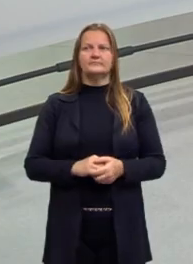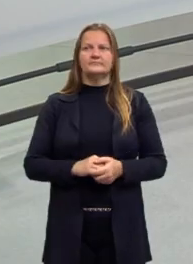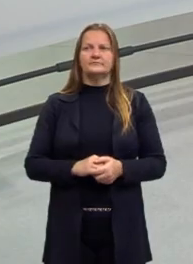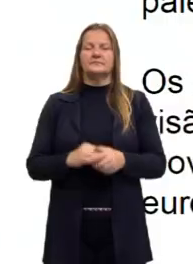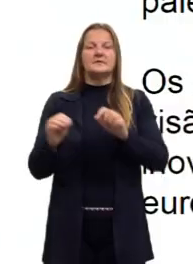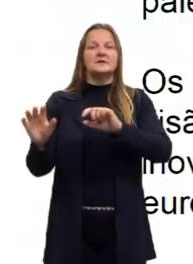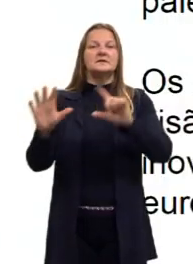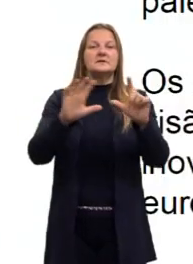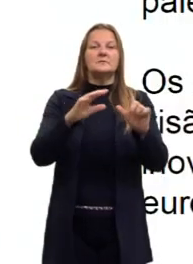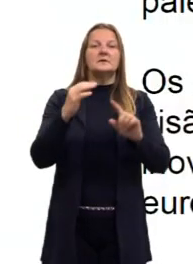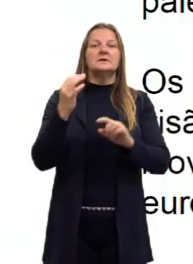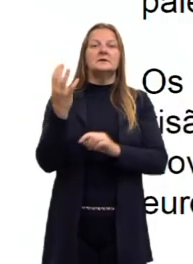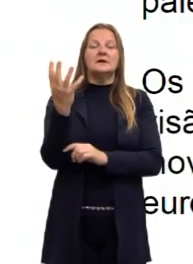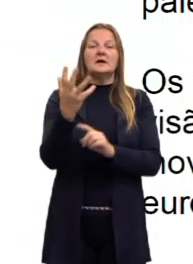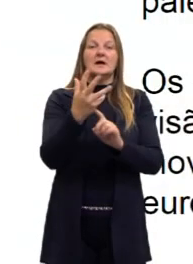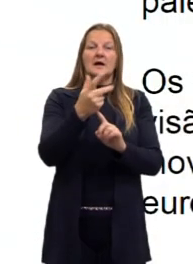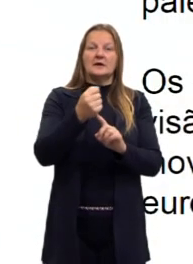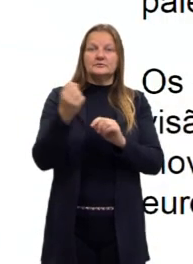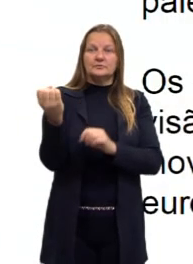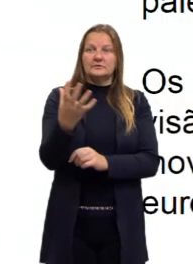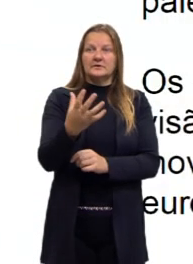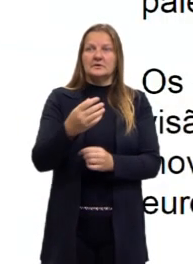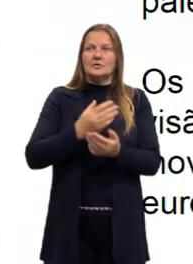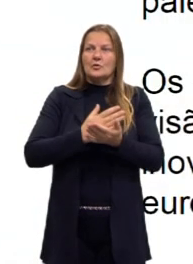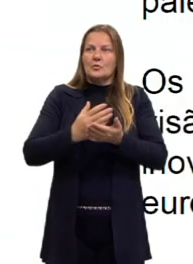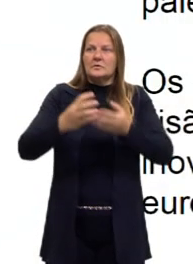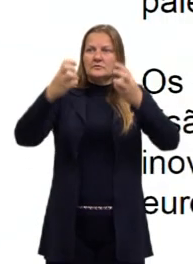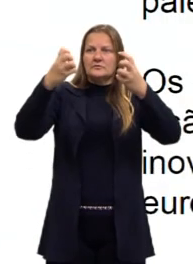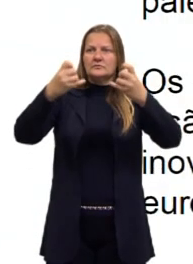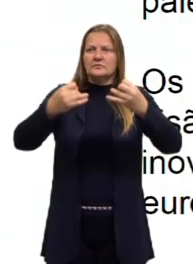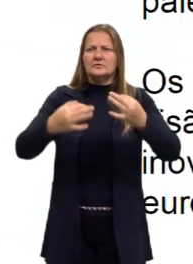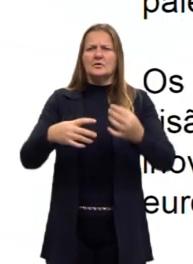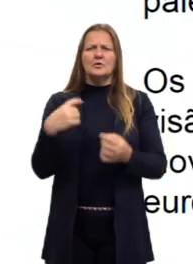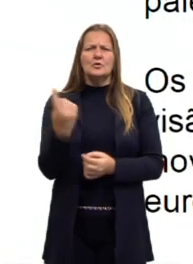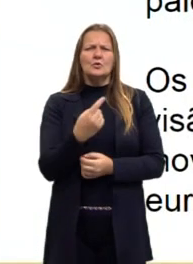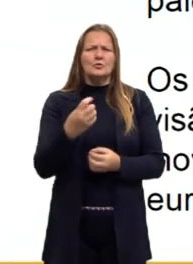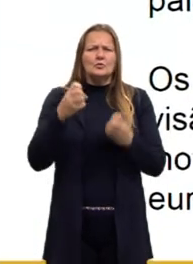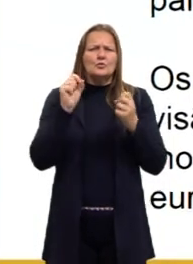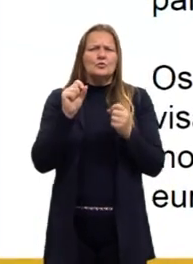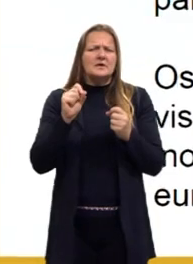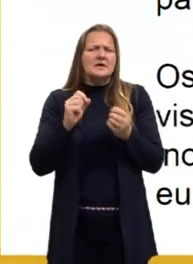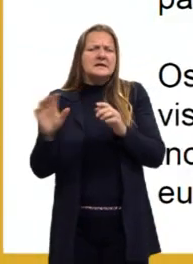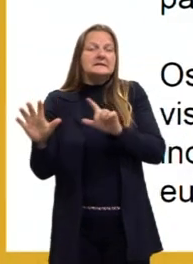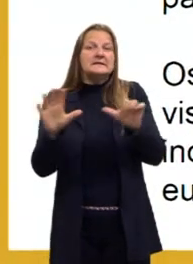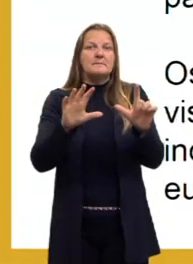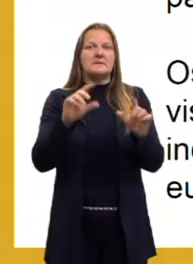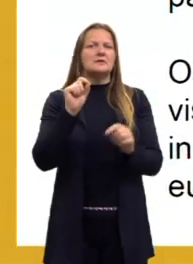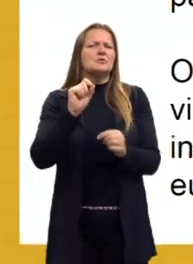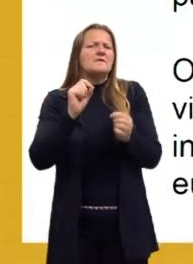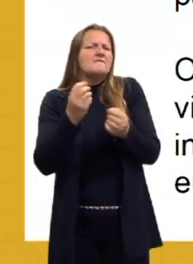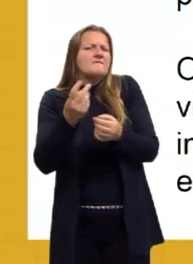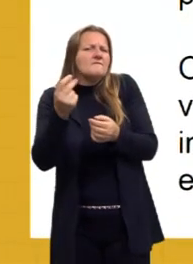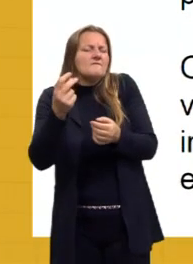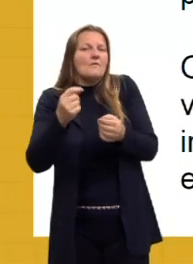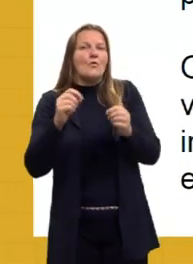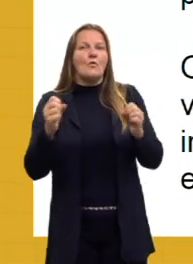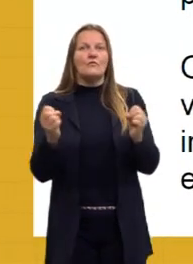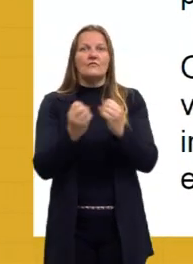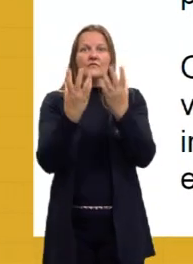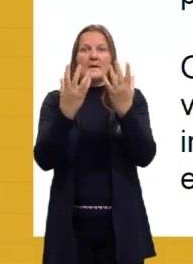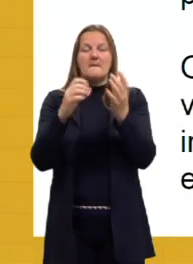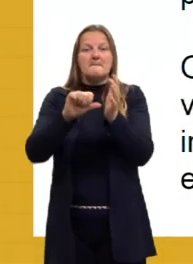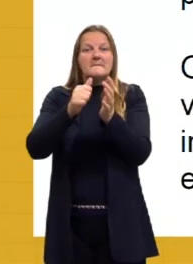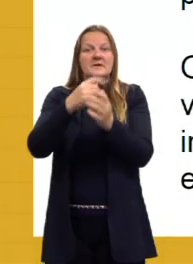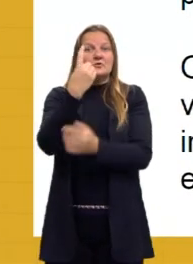Semana de Arte Moderna, que a Débora vai começar falando para nós o que é essa Semana de Arte Moderna que comemora agora os seus